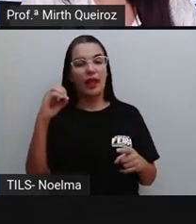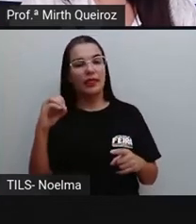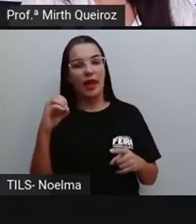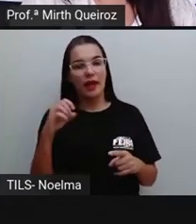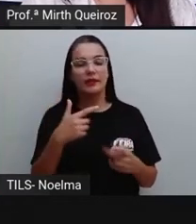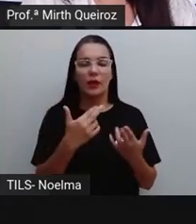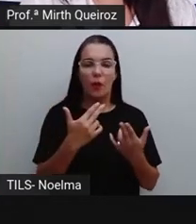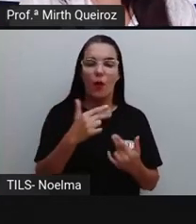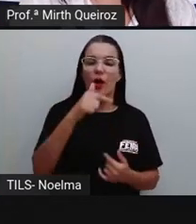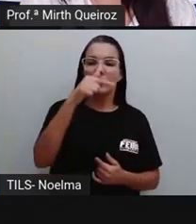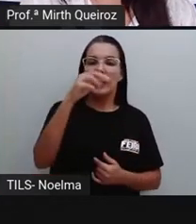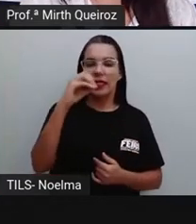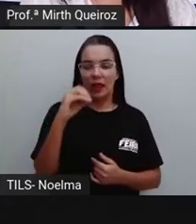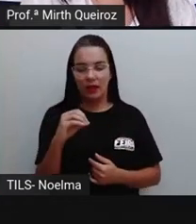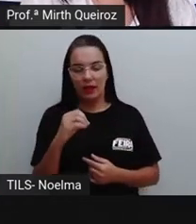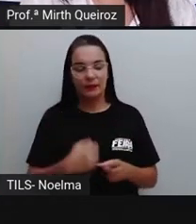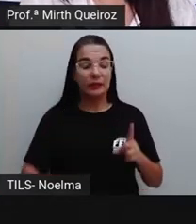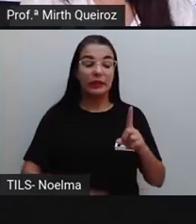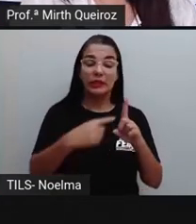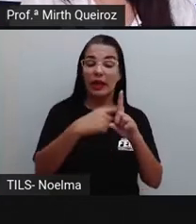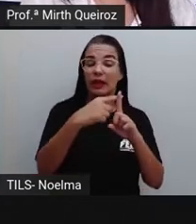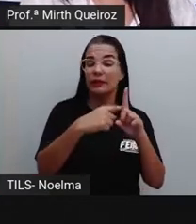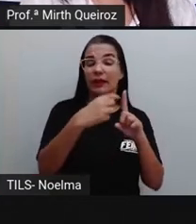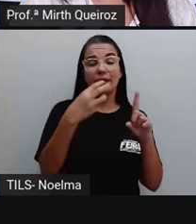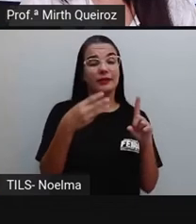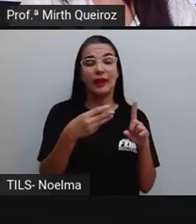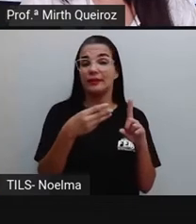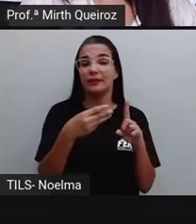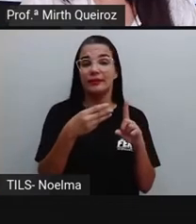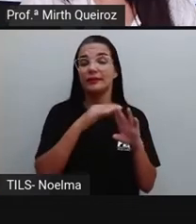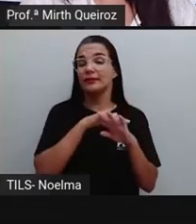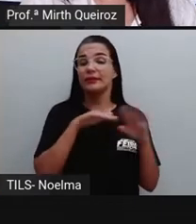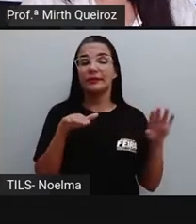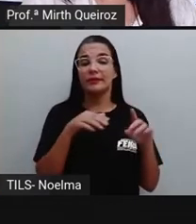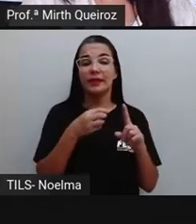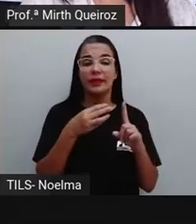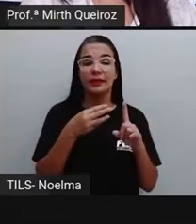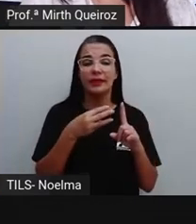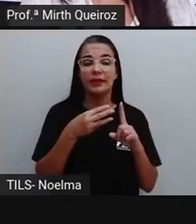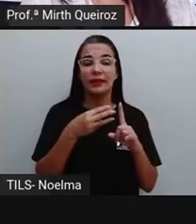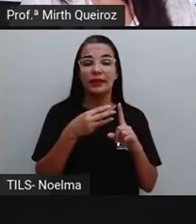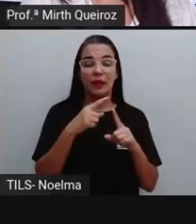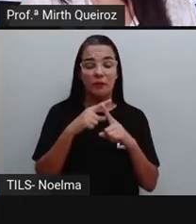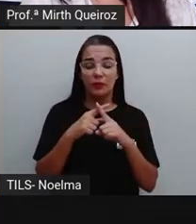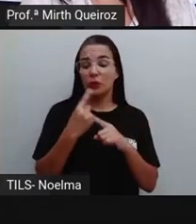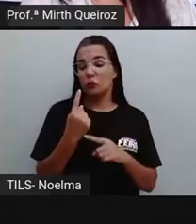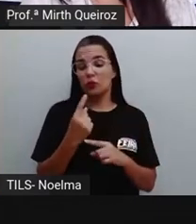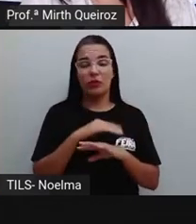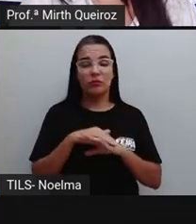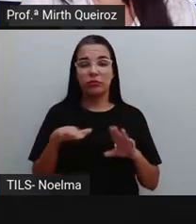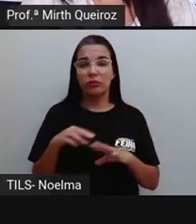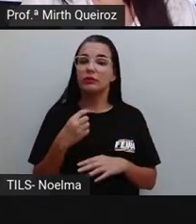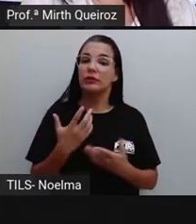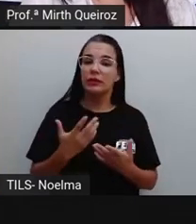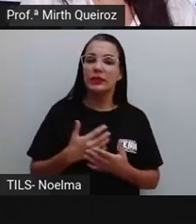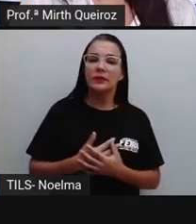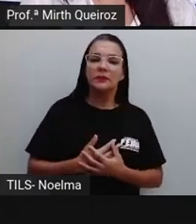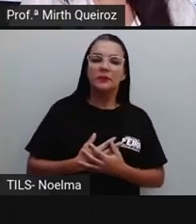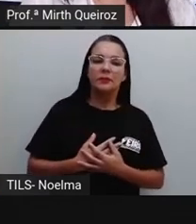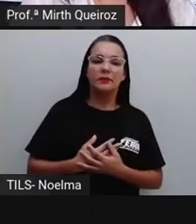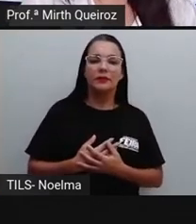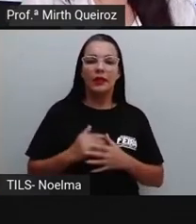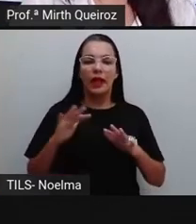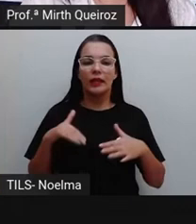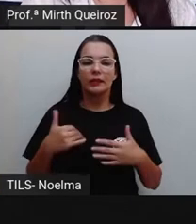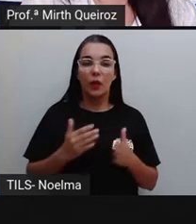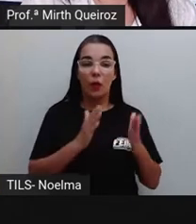sete vezes dez, setenta. E a unidade, eu multiplico por um, três vezes um, três. Então,